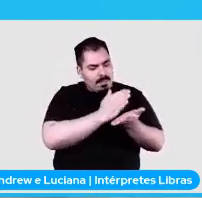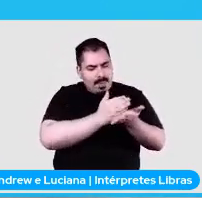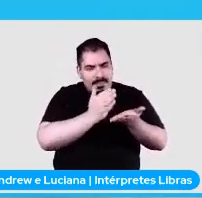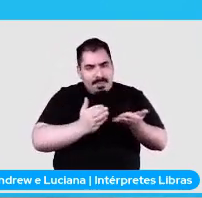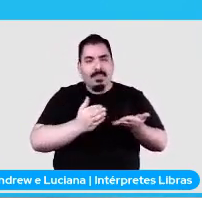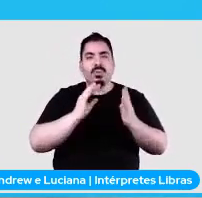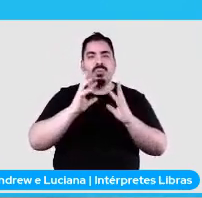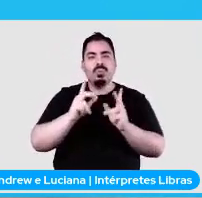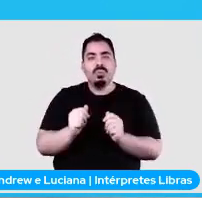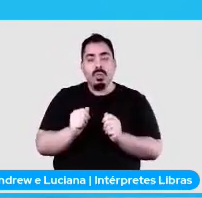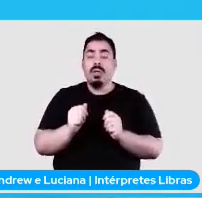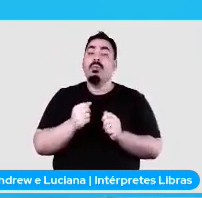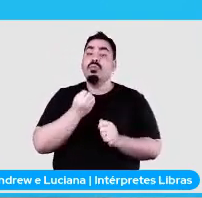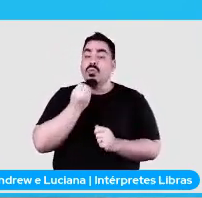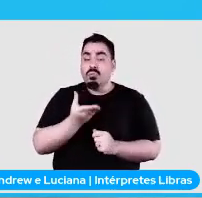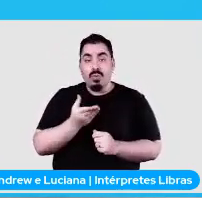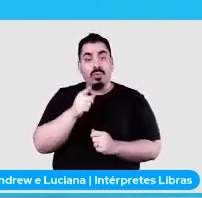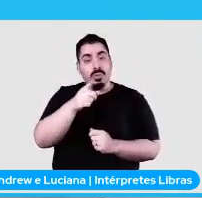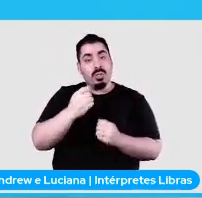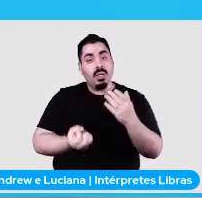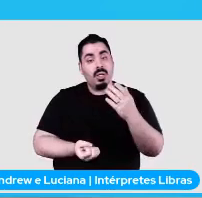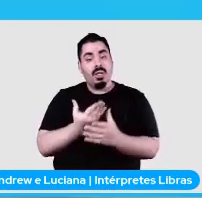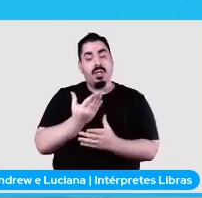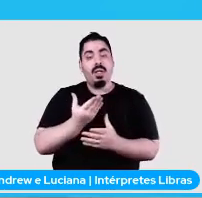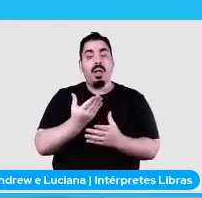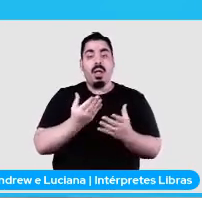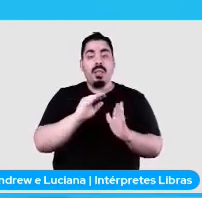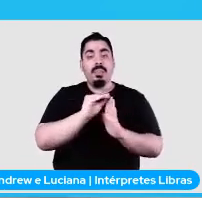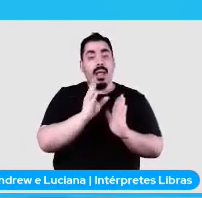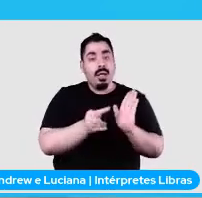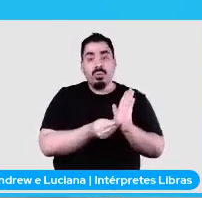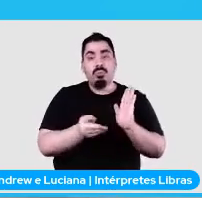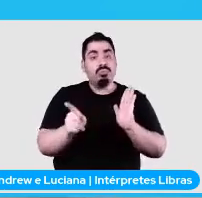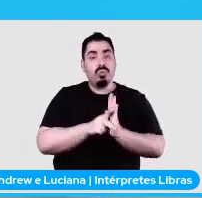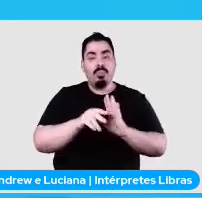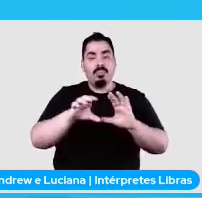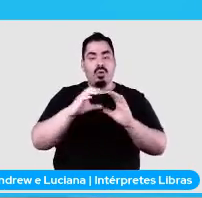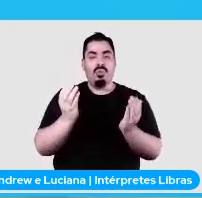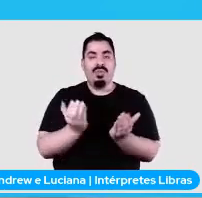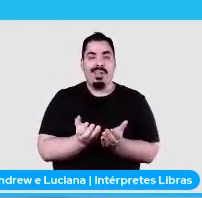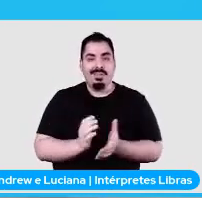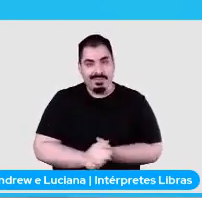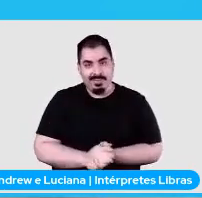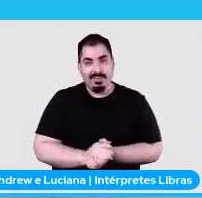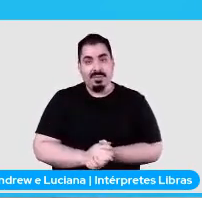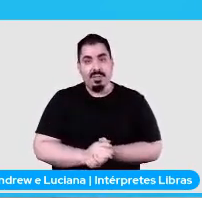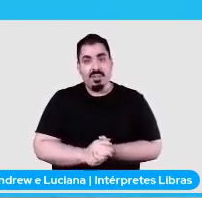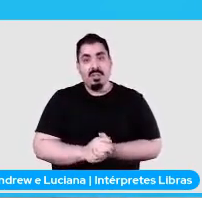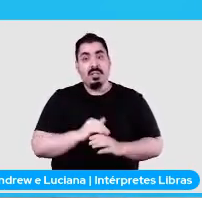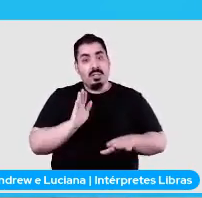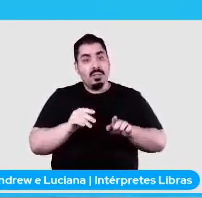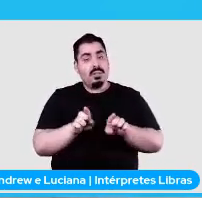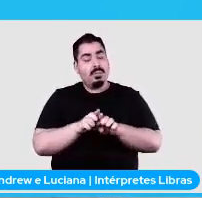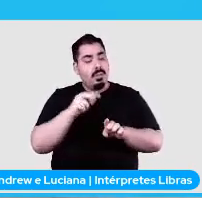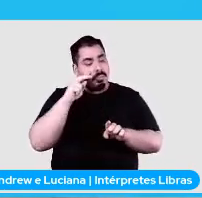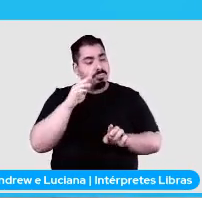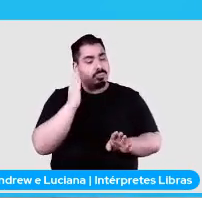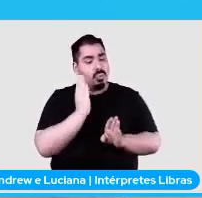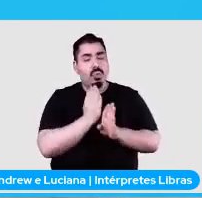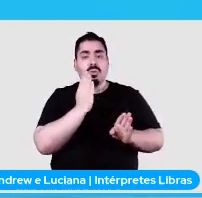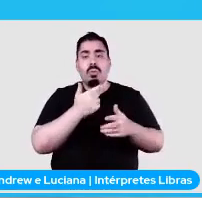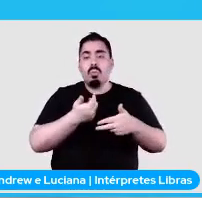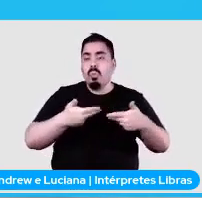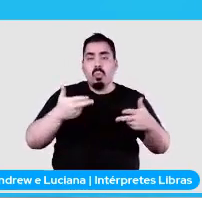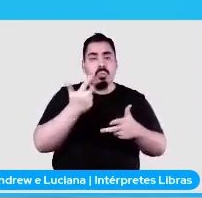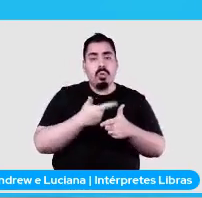Você, sei lá, vai gerar dado para a comunidade. Enfim. E pode trazer um problema até mais agregador. Além disso, também tem